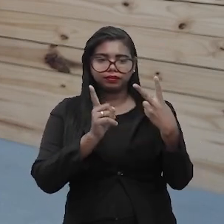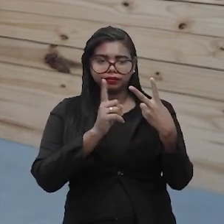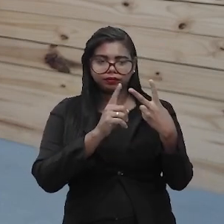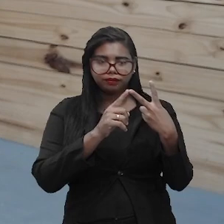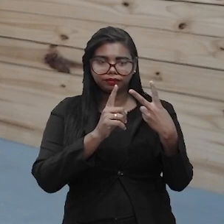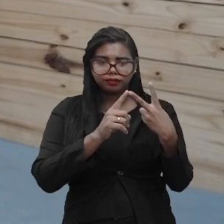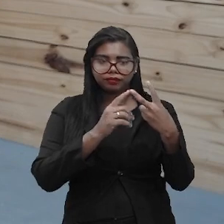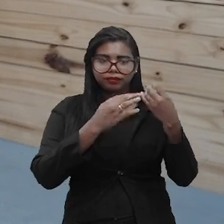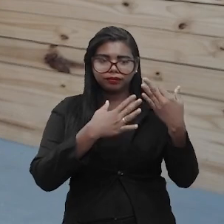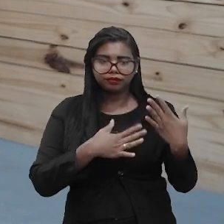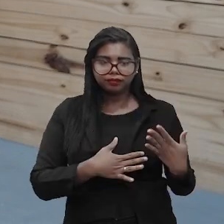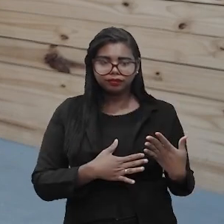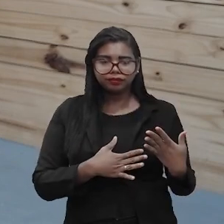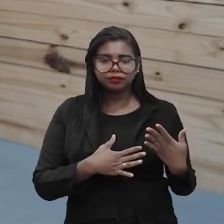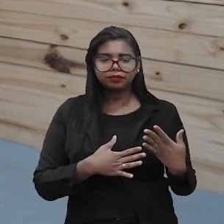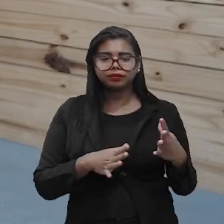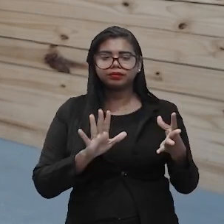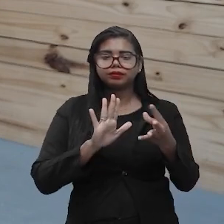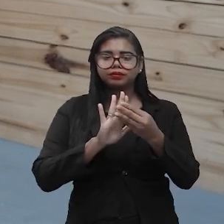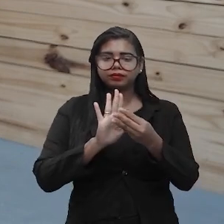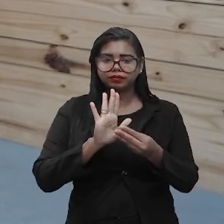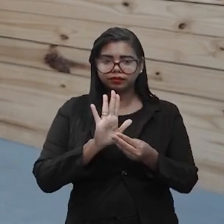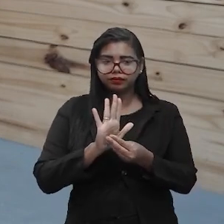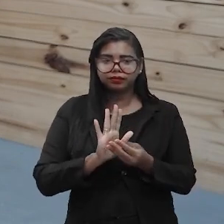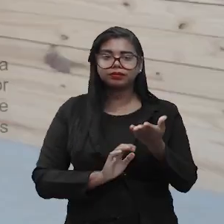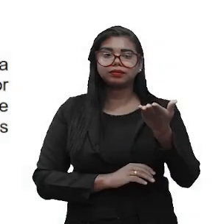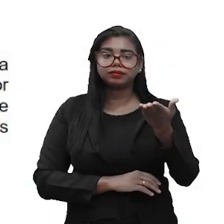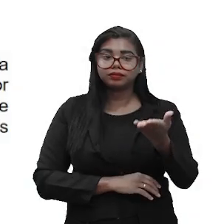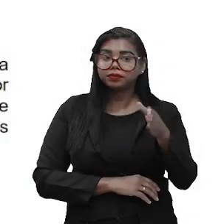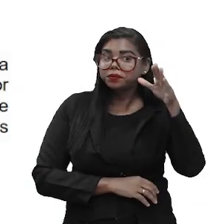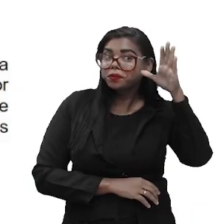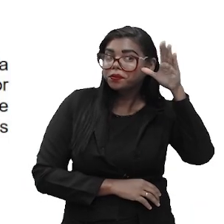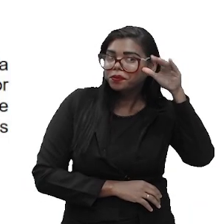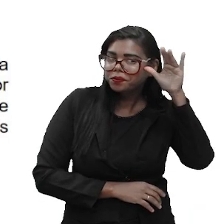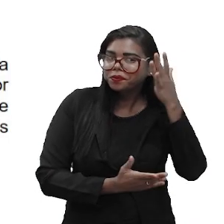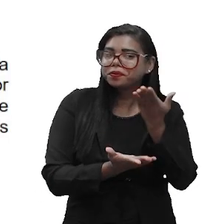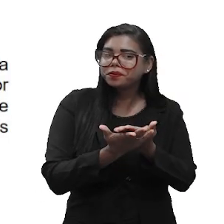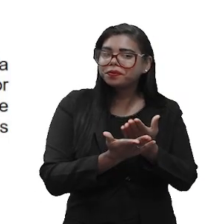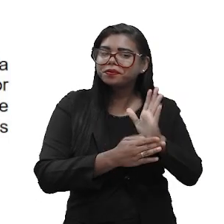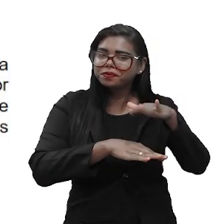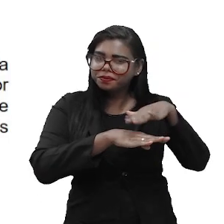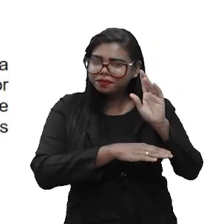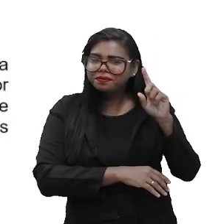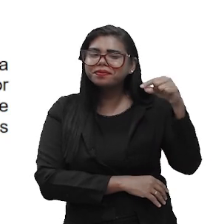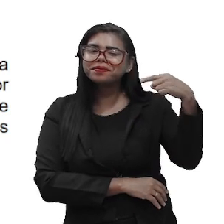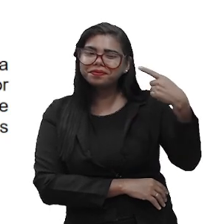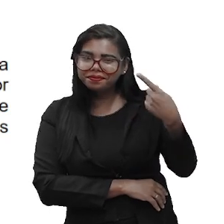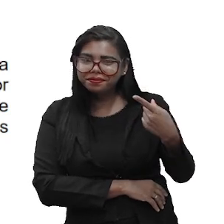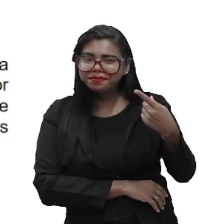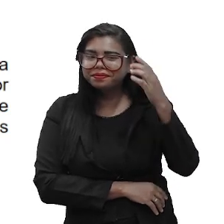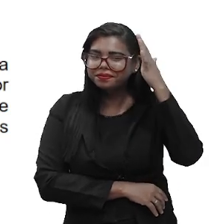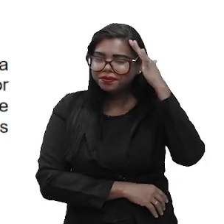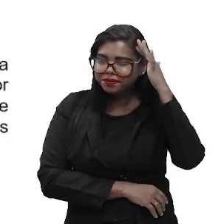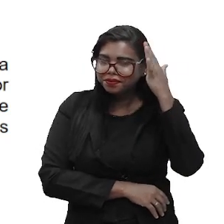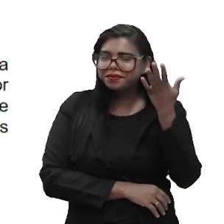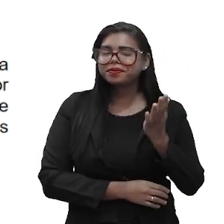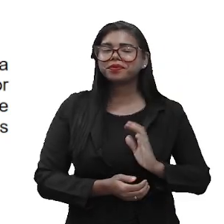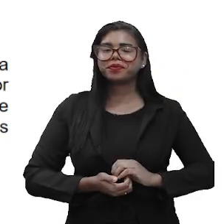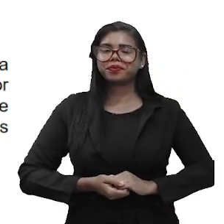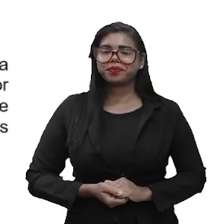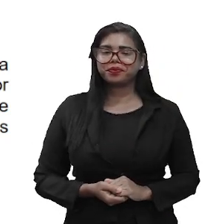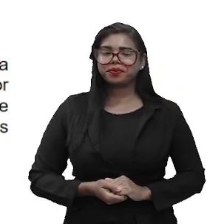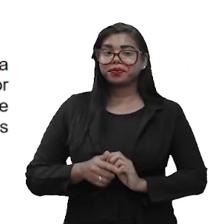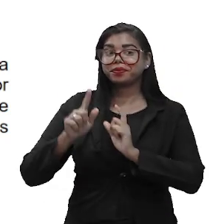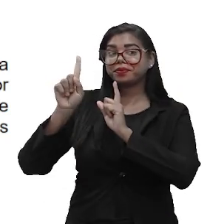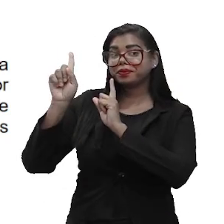2, vou falar só um pouquinho e vou deixar você curioso para você dar uma olhada depois, tá certo? E consultar ela na íntegra.